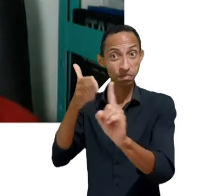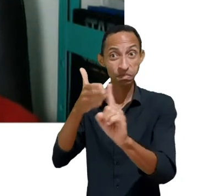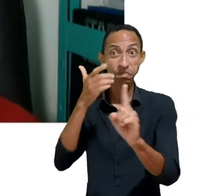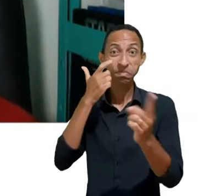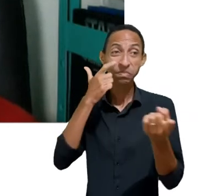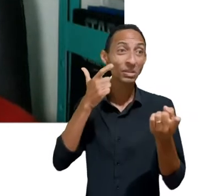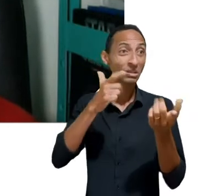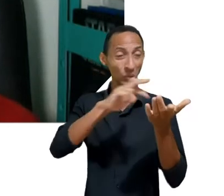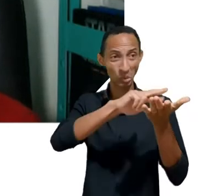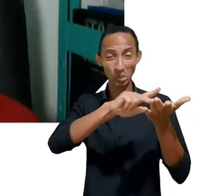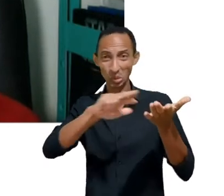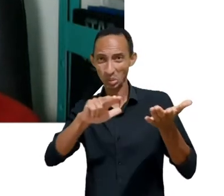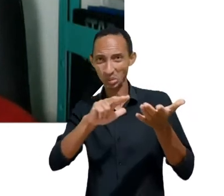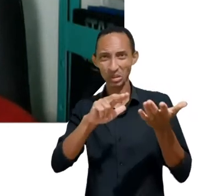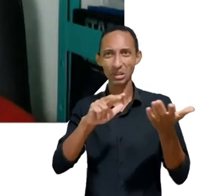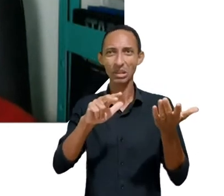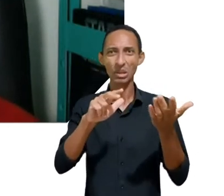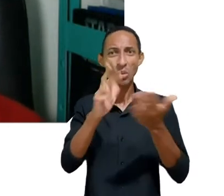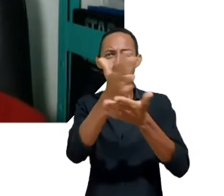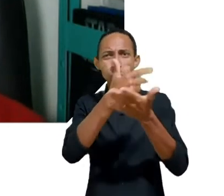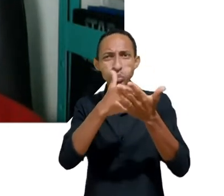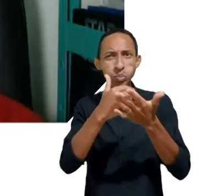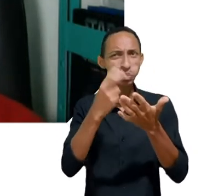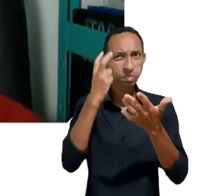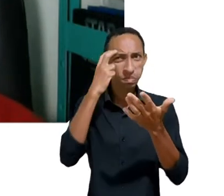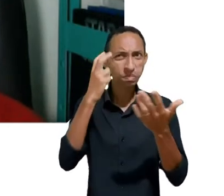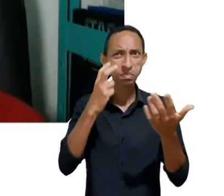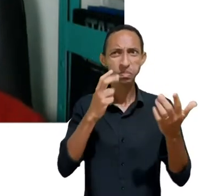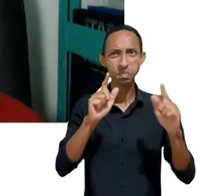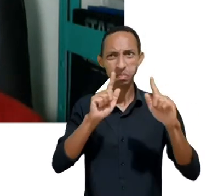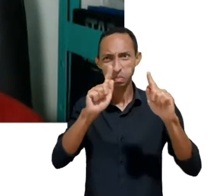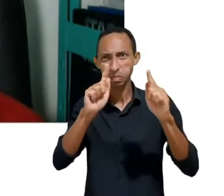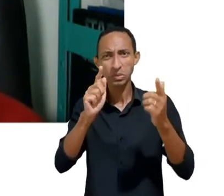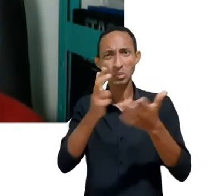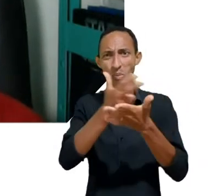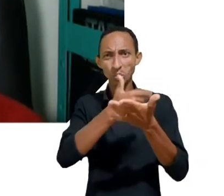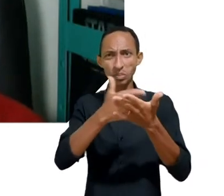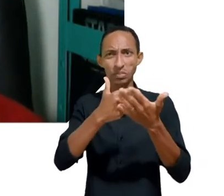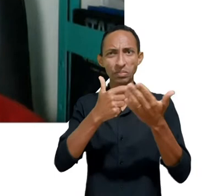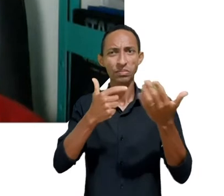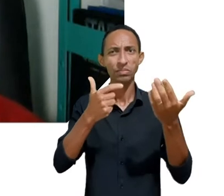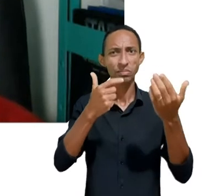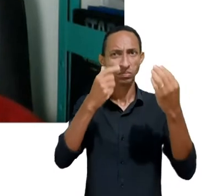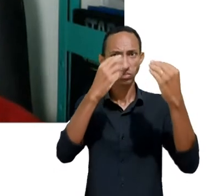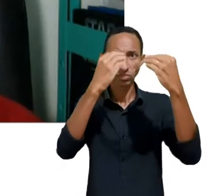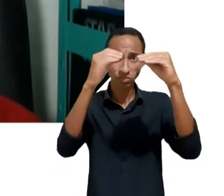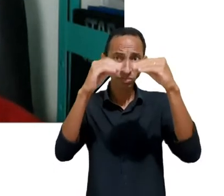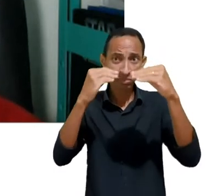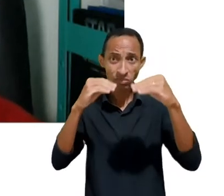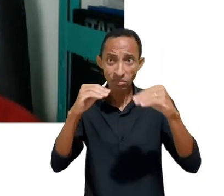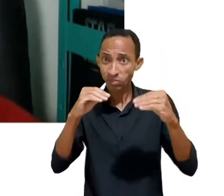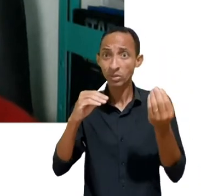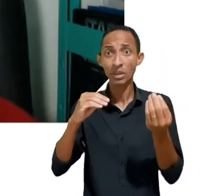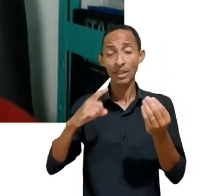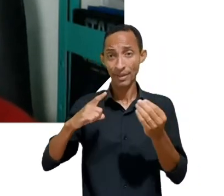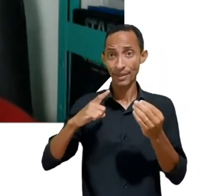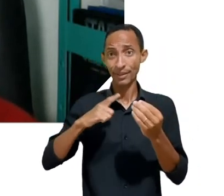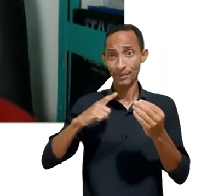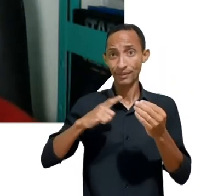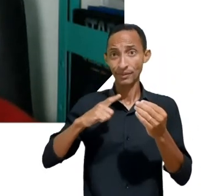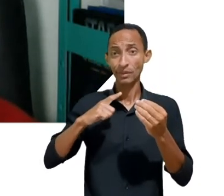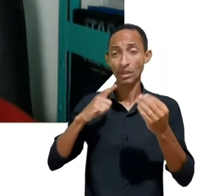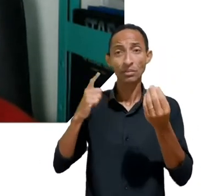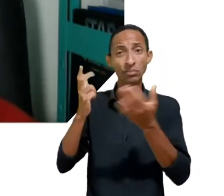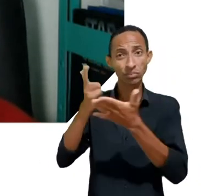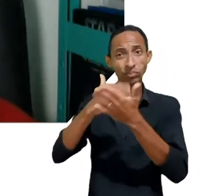em manifestações artísticas, ou mesmo em ilustrações que busquem dialogar com esse mundo das